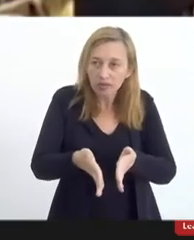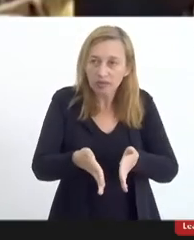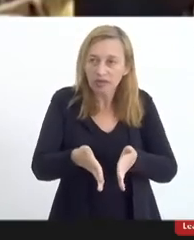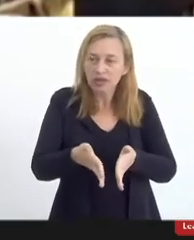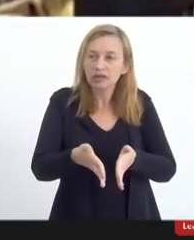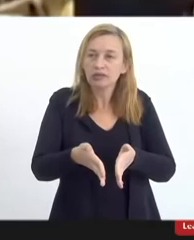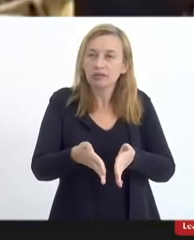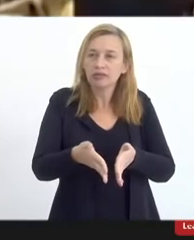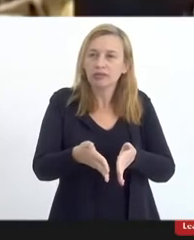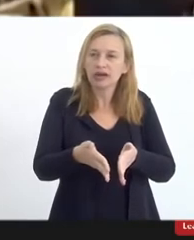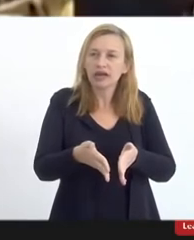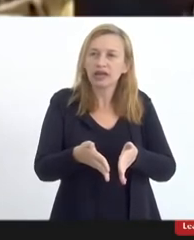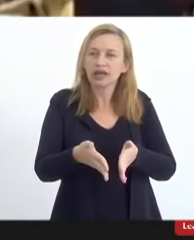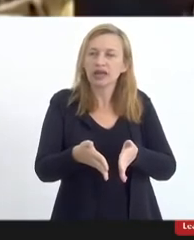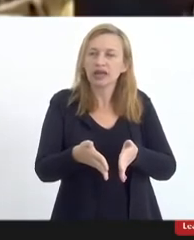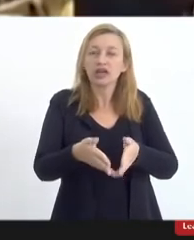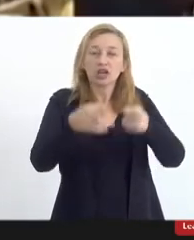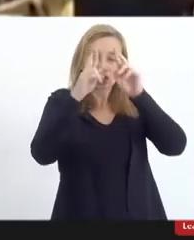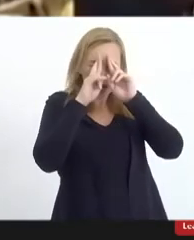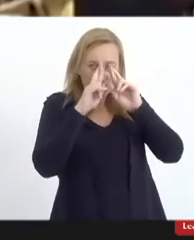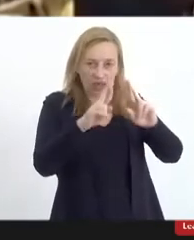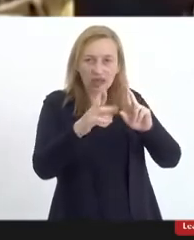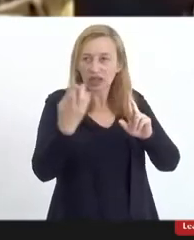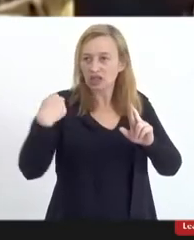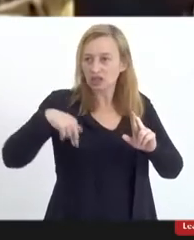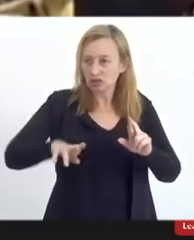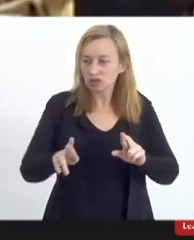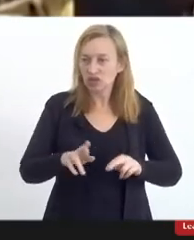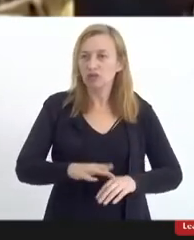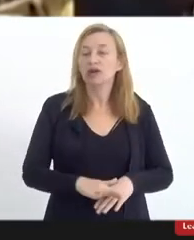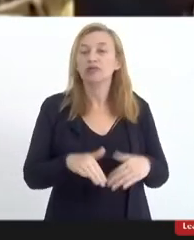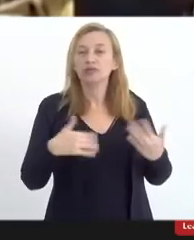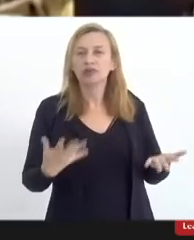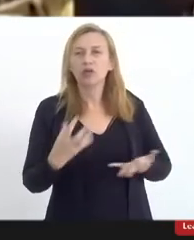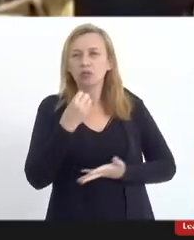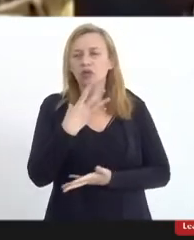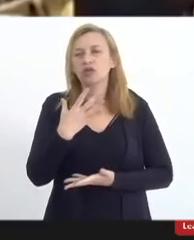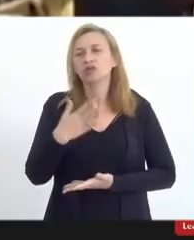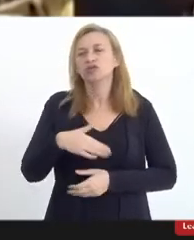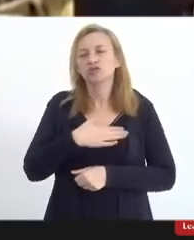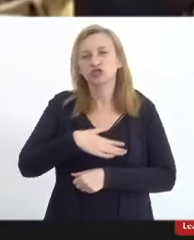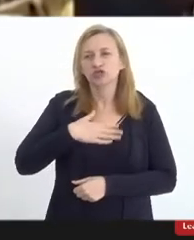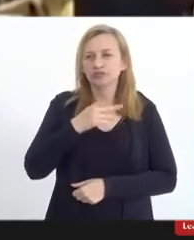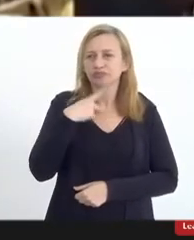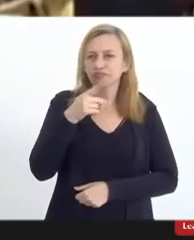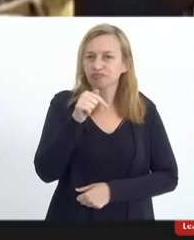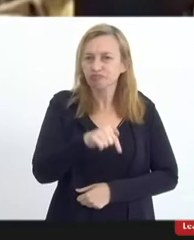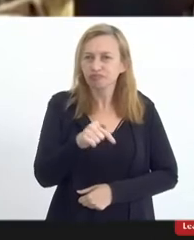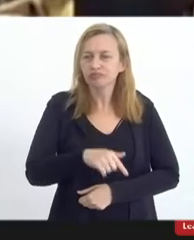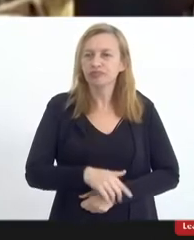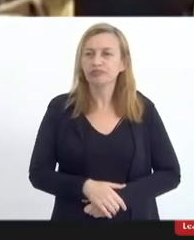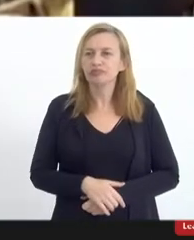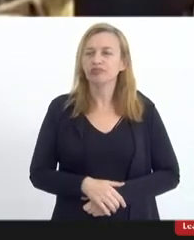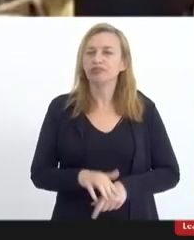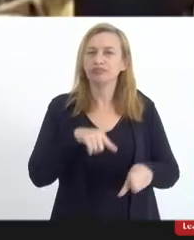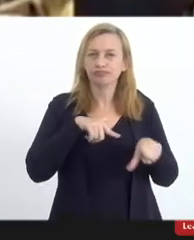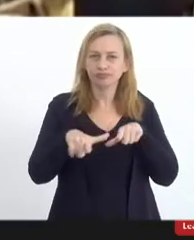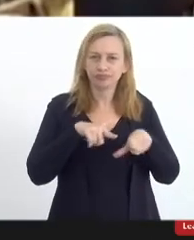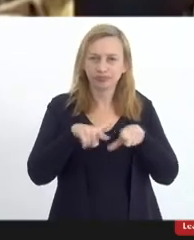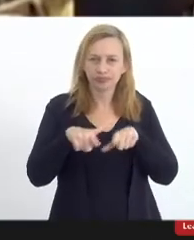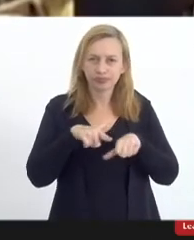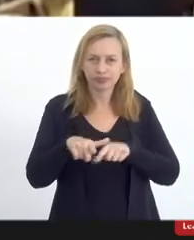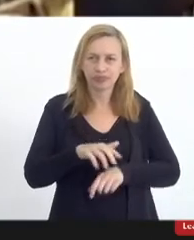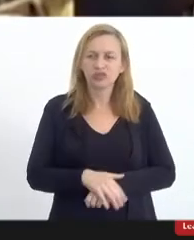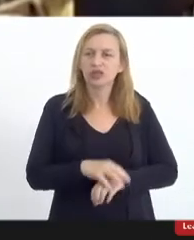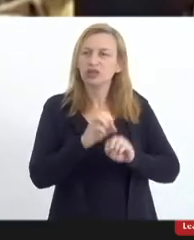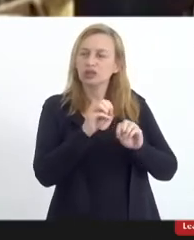laicidade seja respeitada. Bom, então eu gostaria de falar um pouquinho aqui sobre esse trabalho, o trabalho